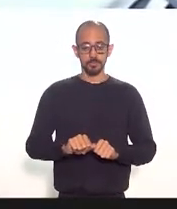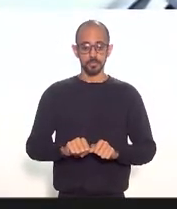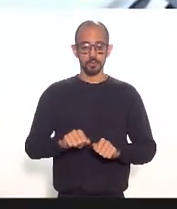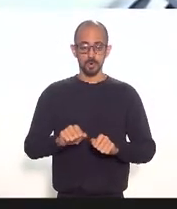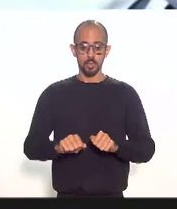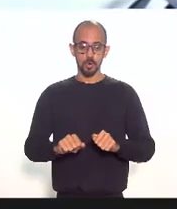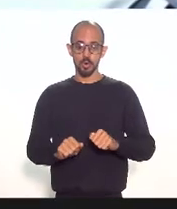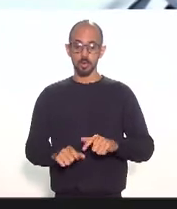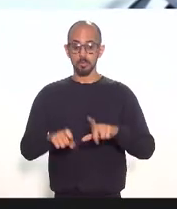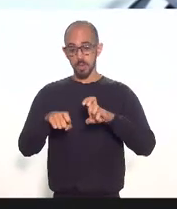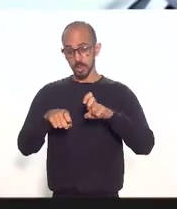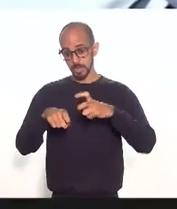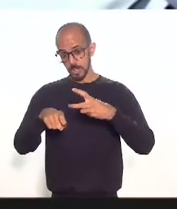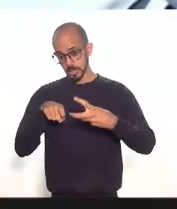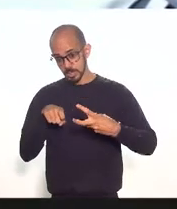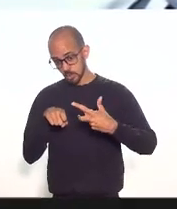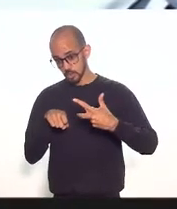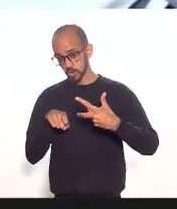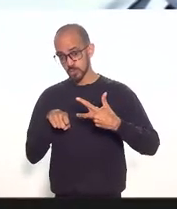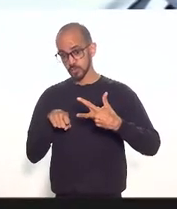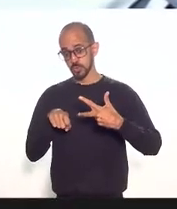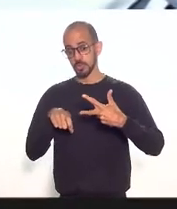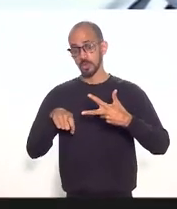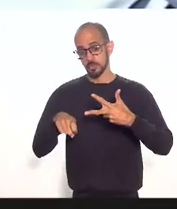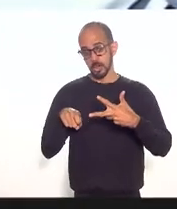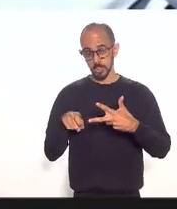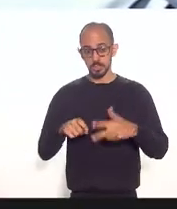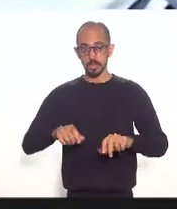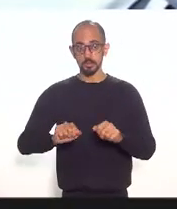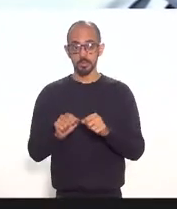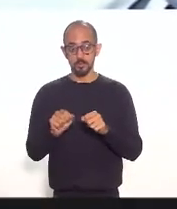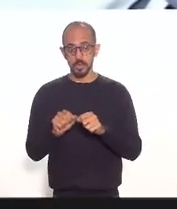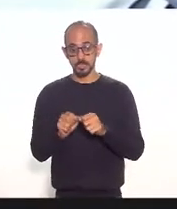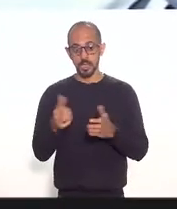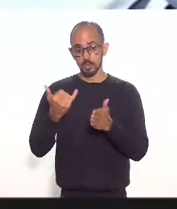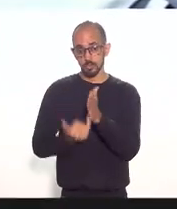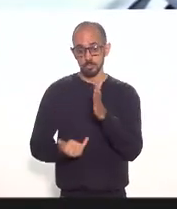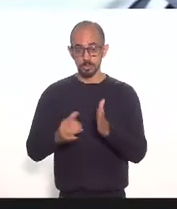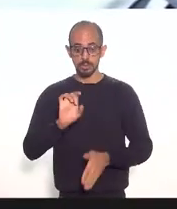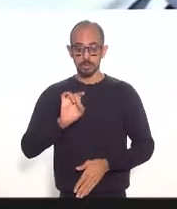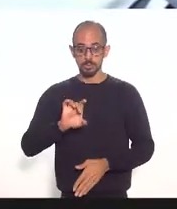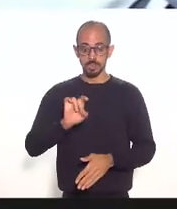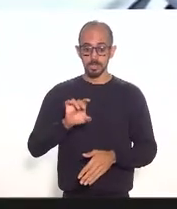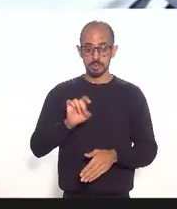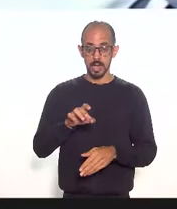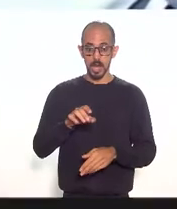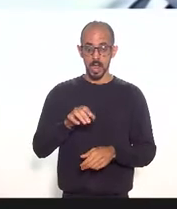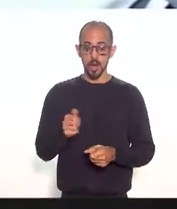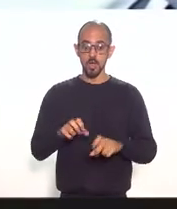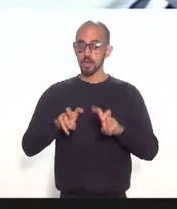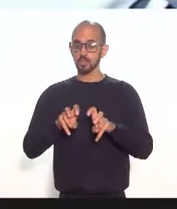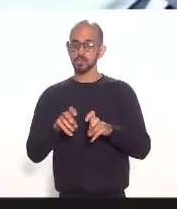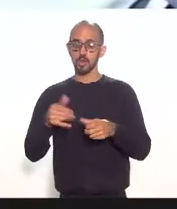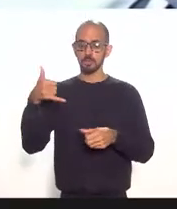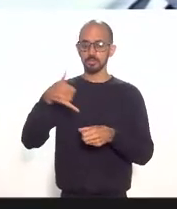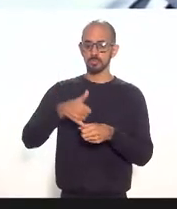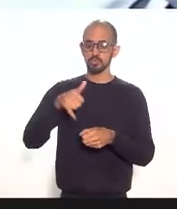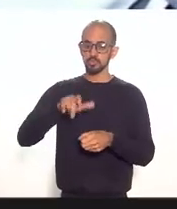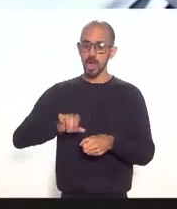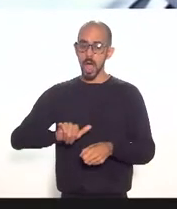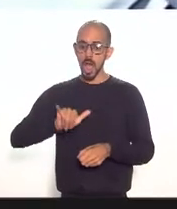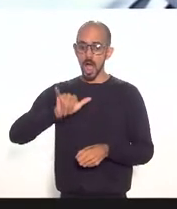que instituiu o regime tributário especial para as operações de saída interna de querosene de aviação, que é a AVE,